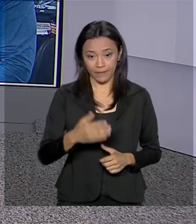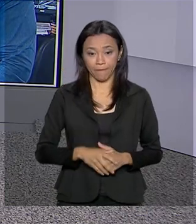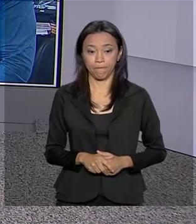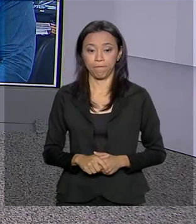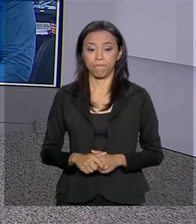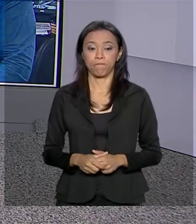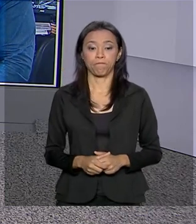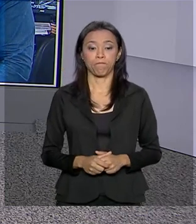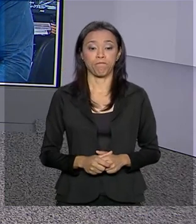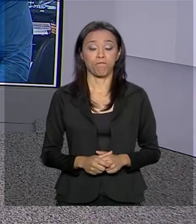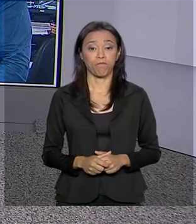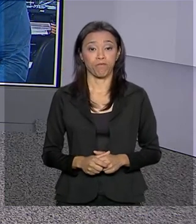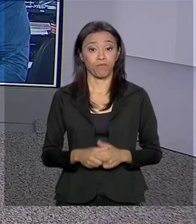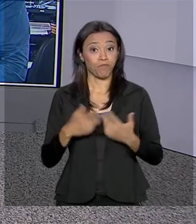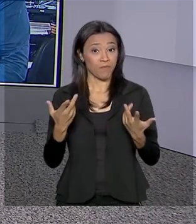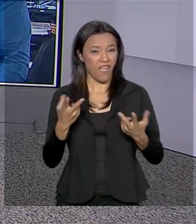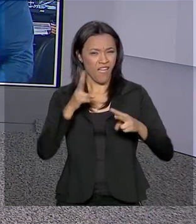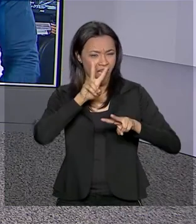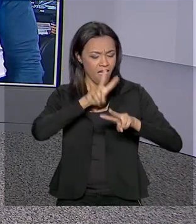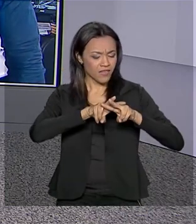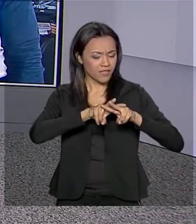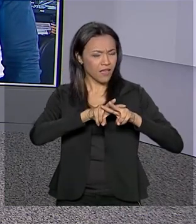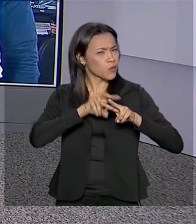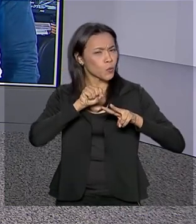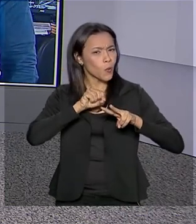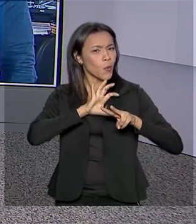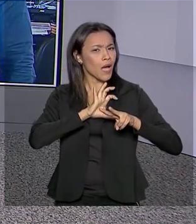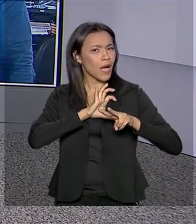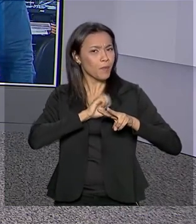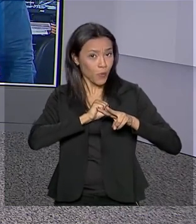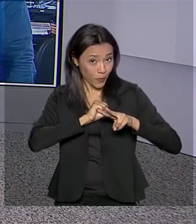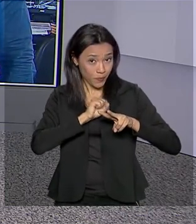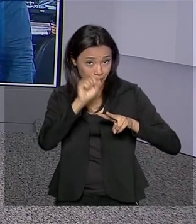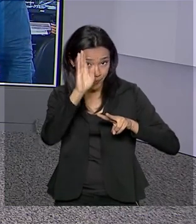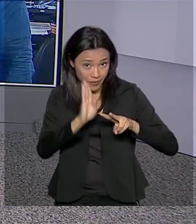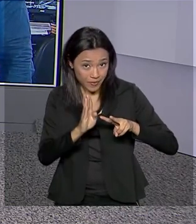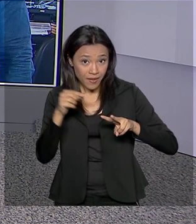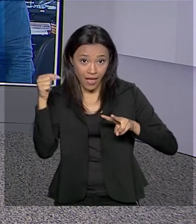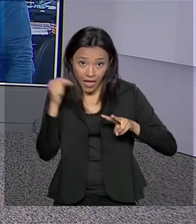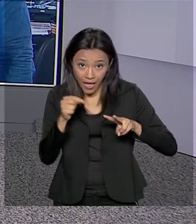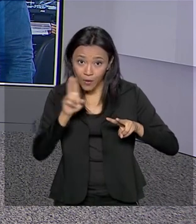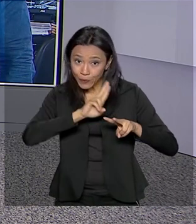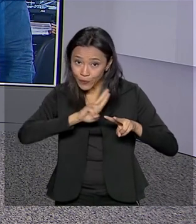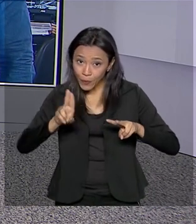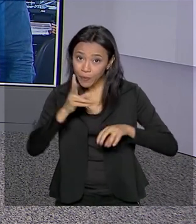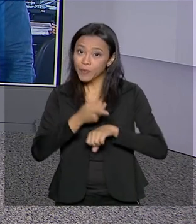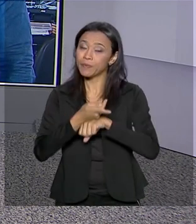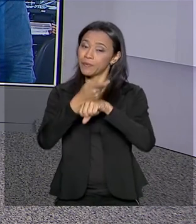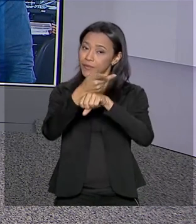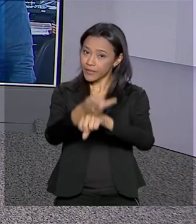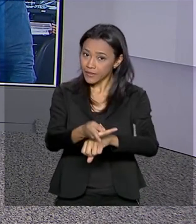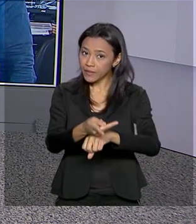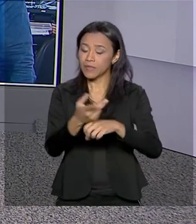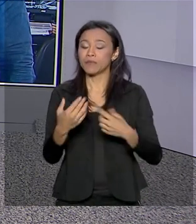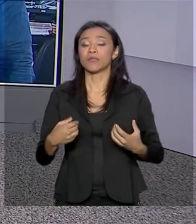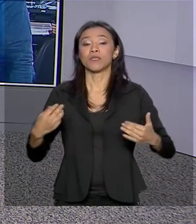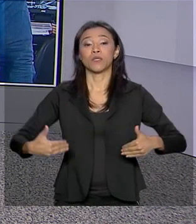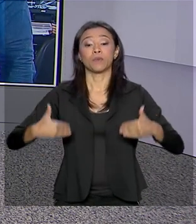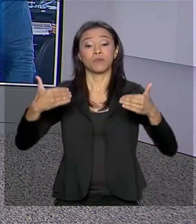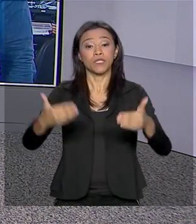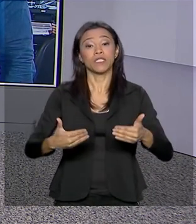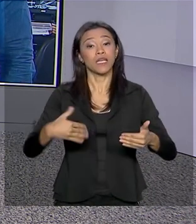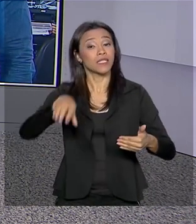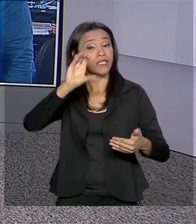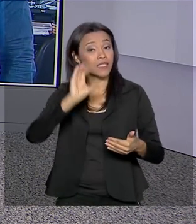Bom, hashtag amor pelo Brasil. Esse é o nome do prêmio que o Ministério da Cidadania lança para